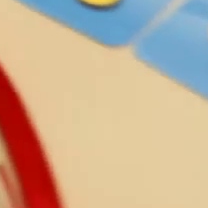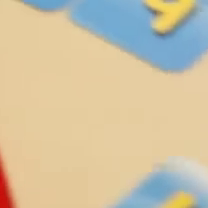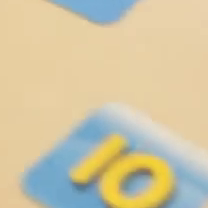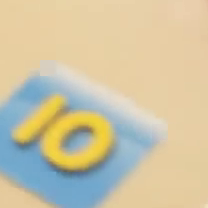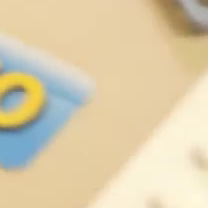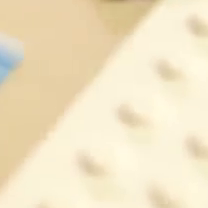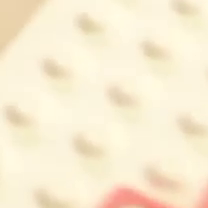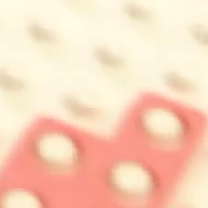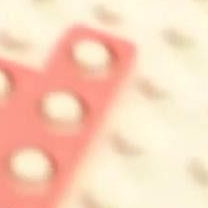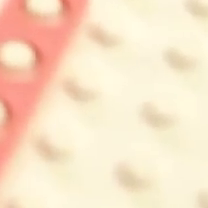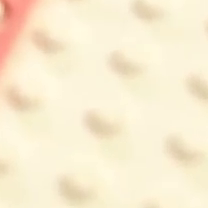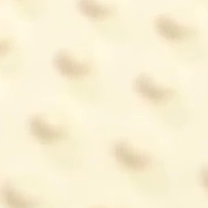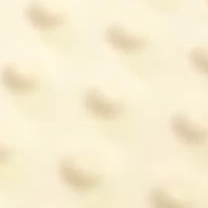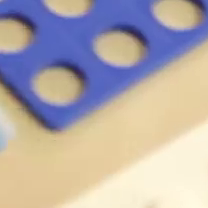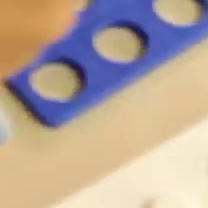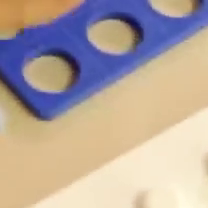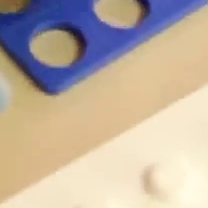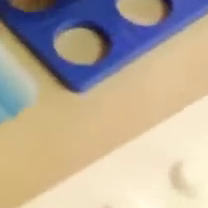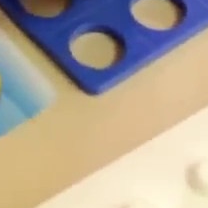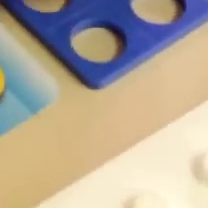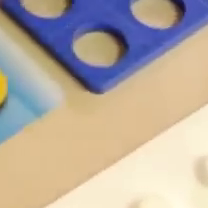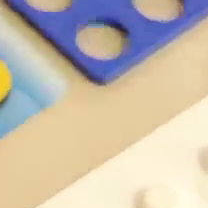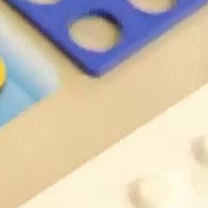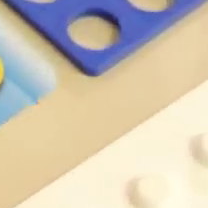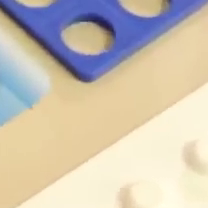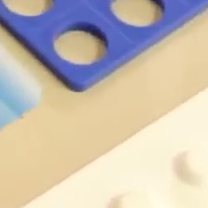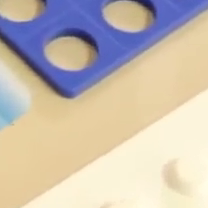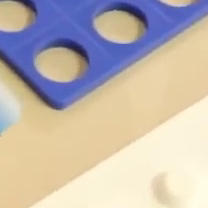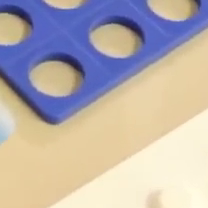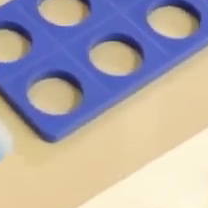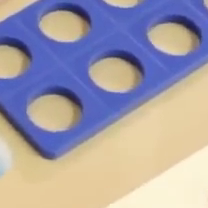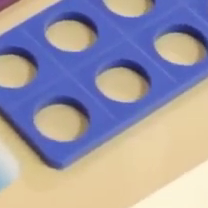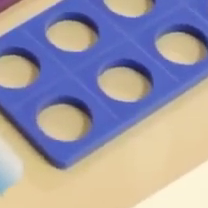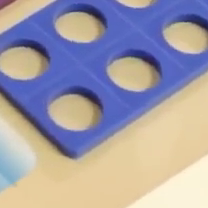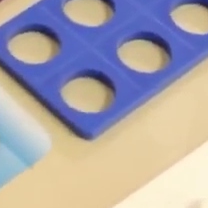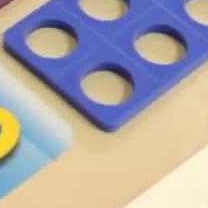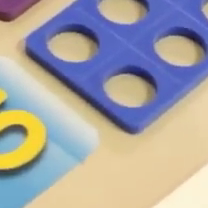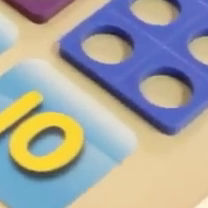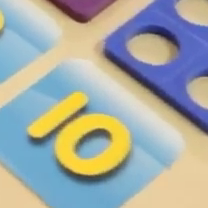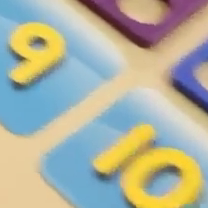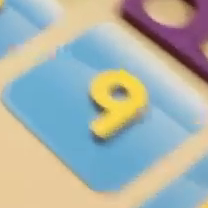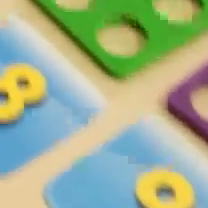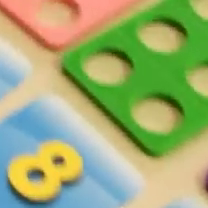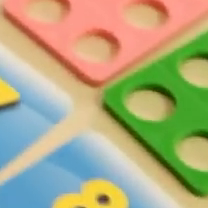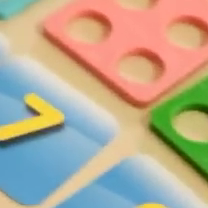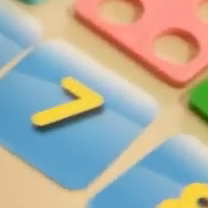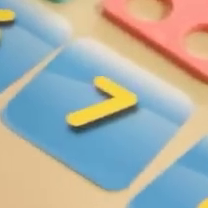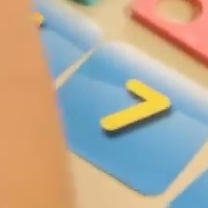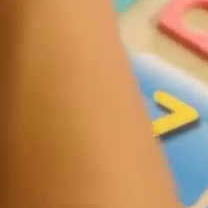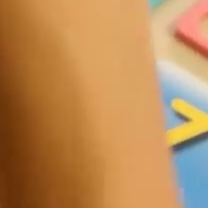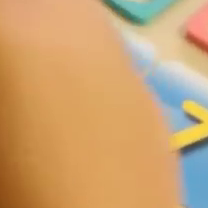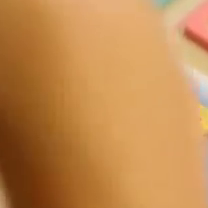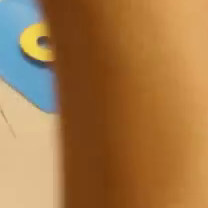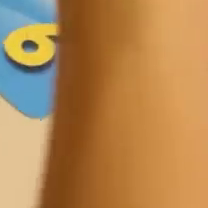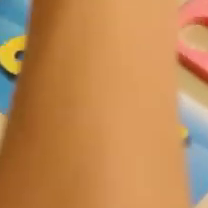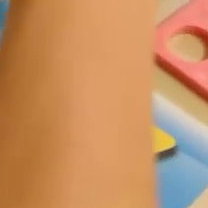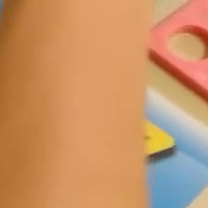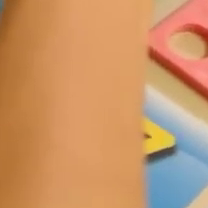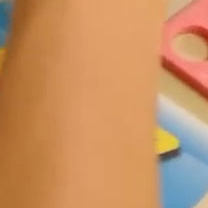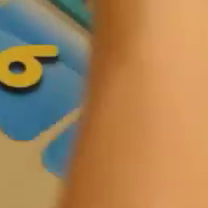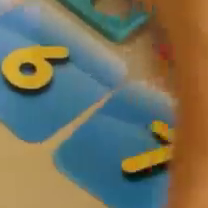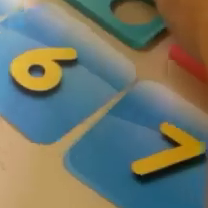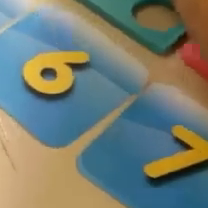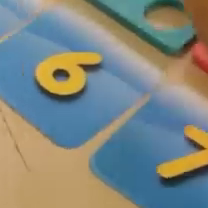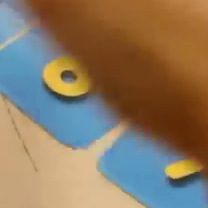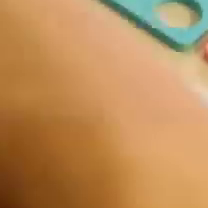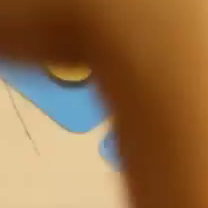Em cima da mesa, pinos coloridos, cartões azuis com algarismos arábicos em amarelo, placa branca do NUMICOM, placas coloridas com